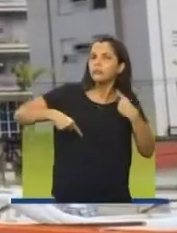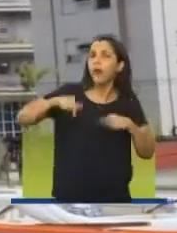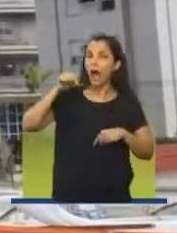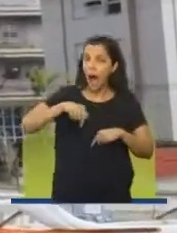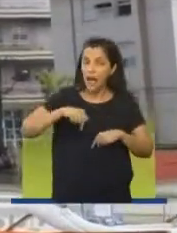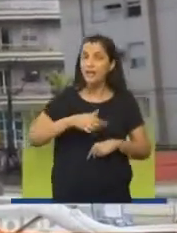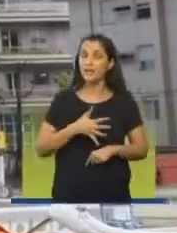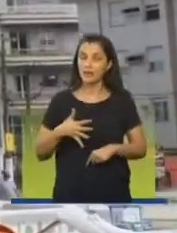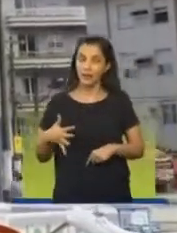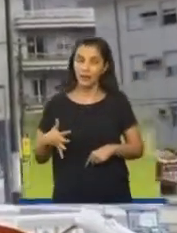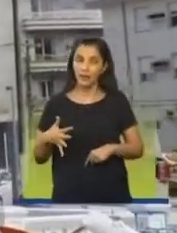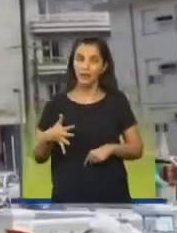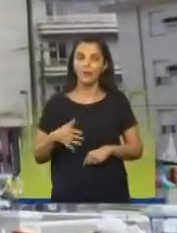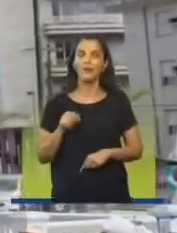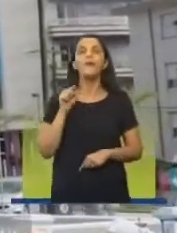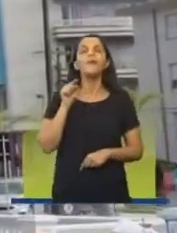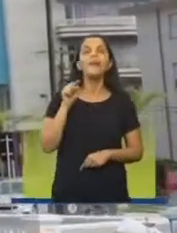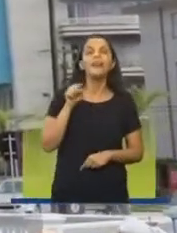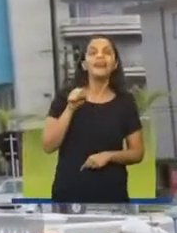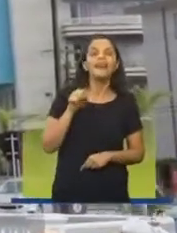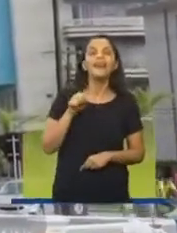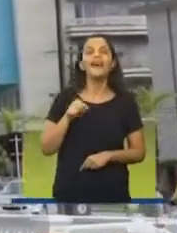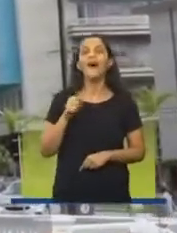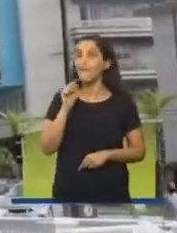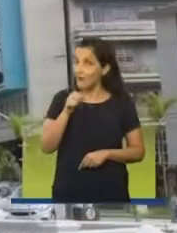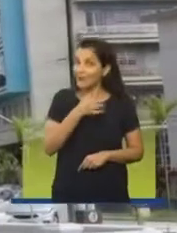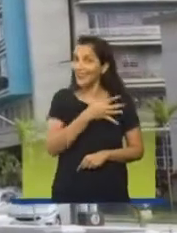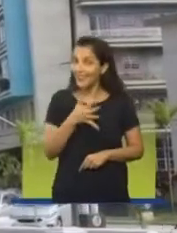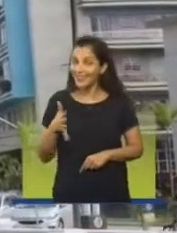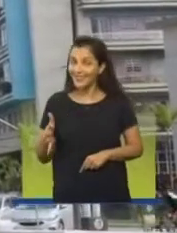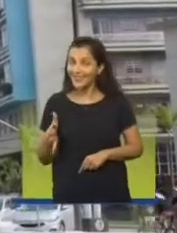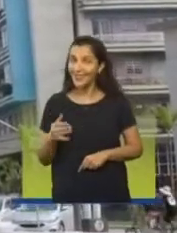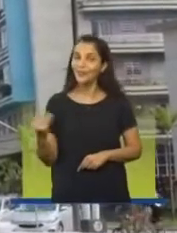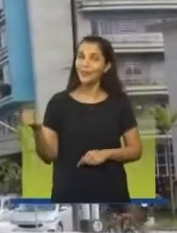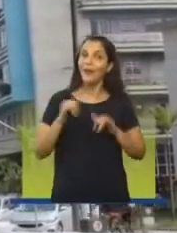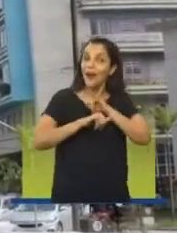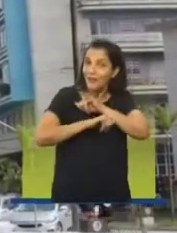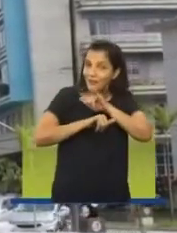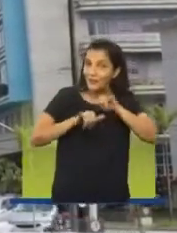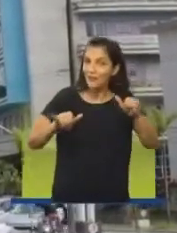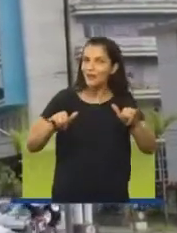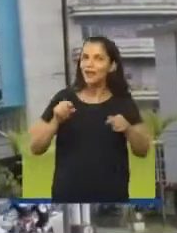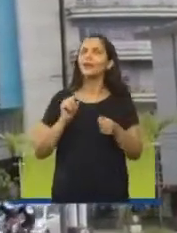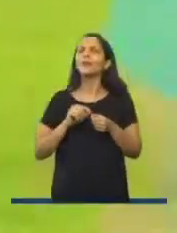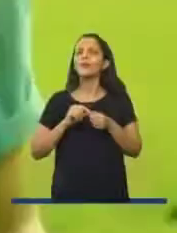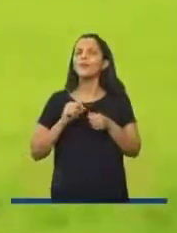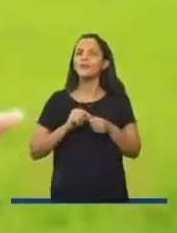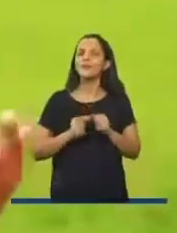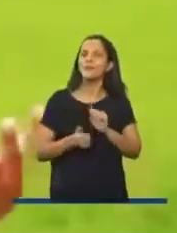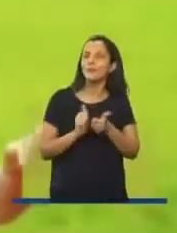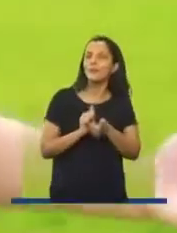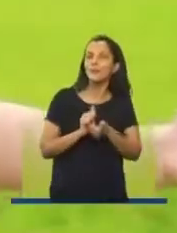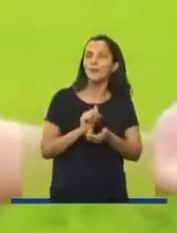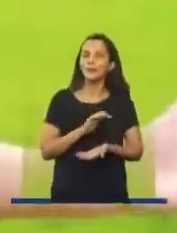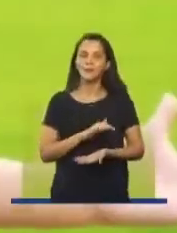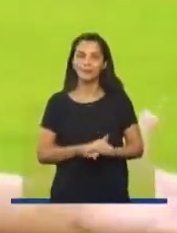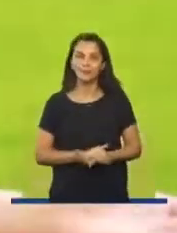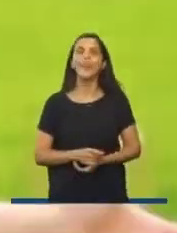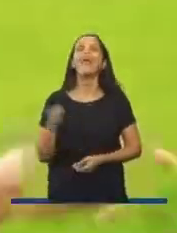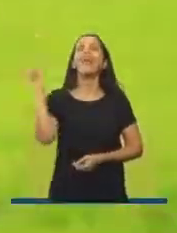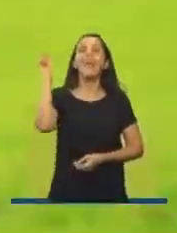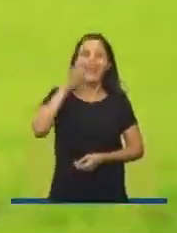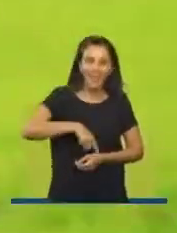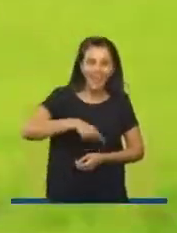em Santos. Belinha, você está pela cidade. Conta pra gente o que foi feito pelo esporte. Isso mesmo,